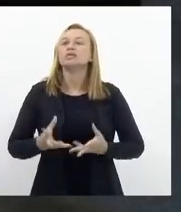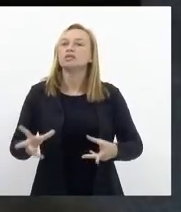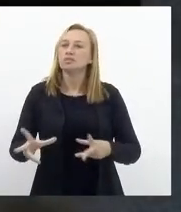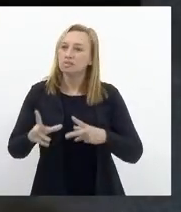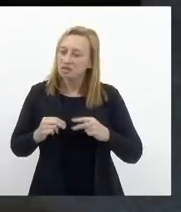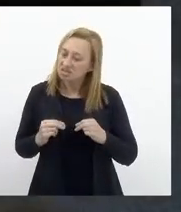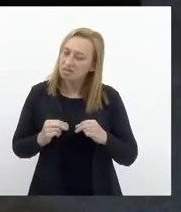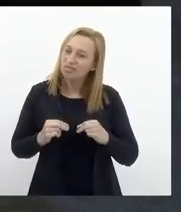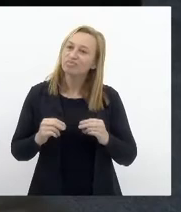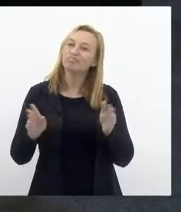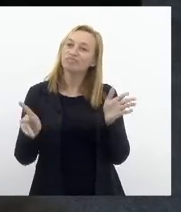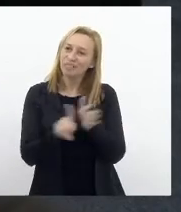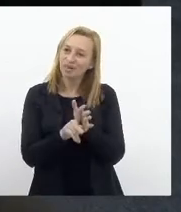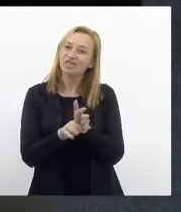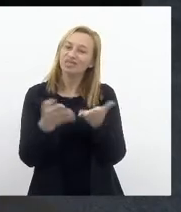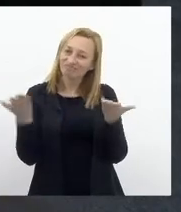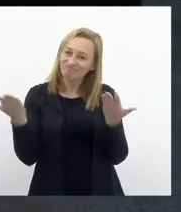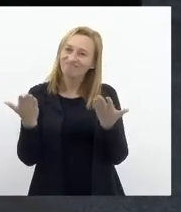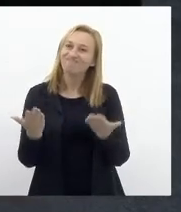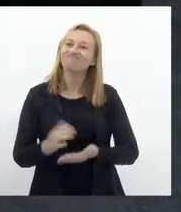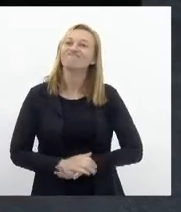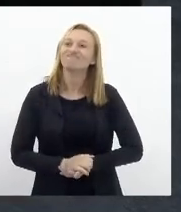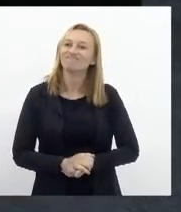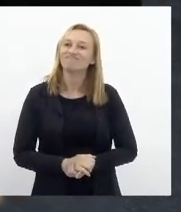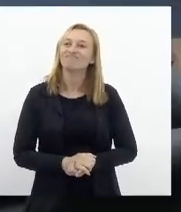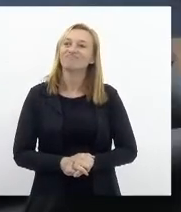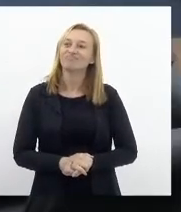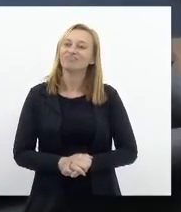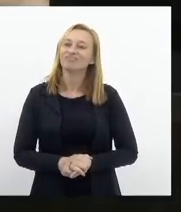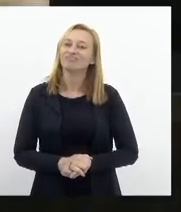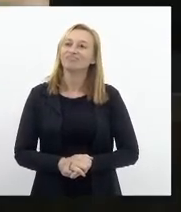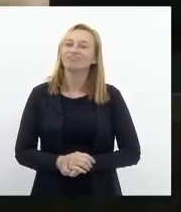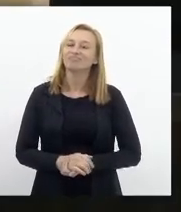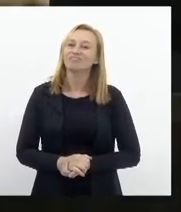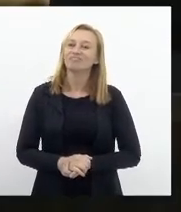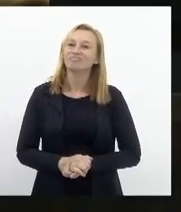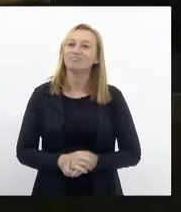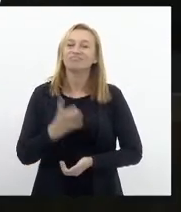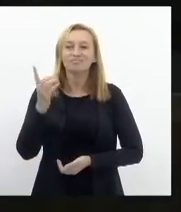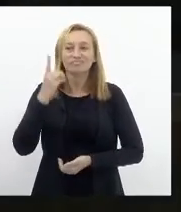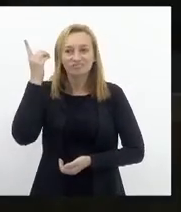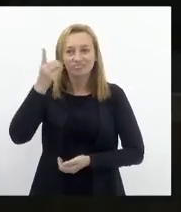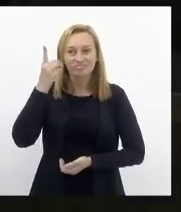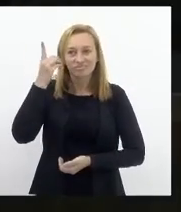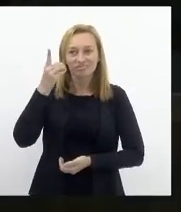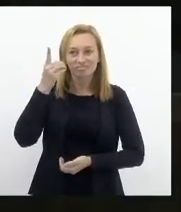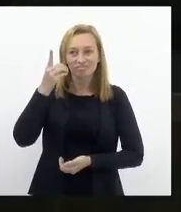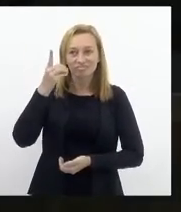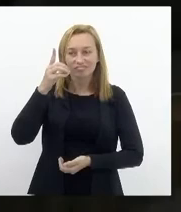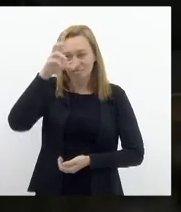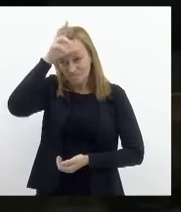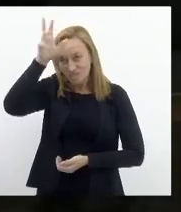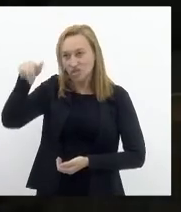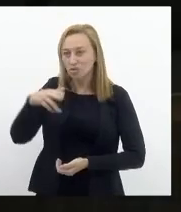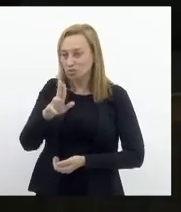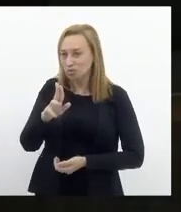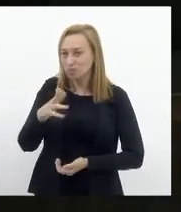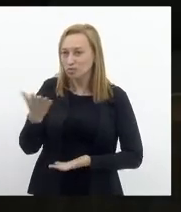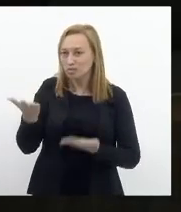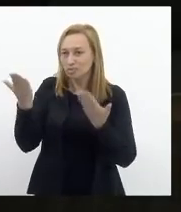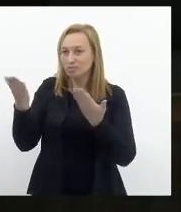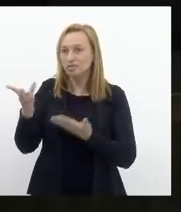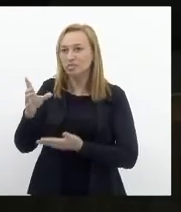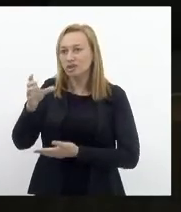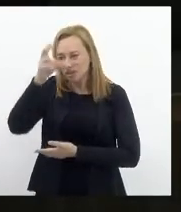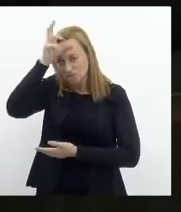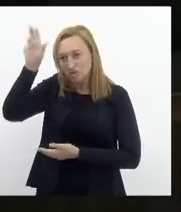projeto aí, para a Polícia Civil. Vou conceder ao deputado Carlos Augusto, que está aqui do meu lado... Deputada Tia Ju, é para dar uma boa tarde, saudar aí os...